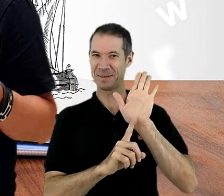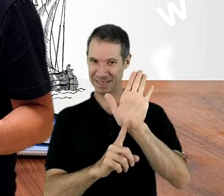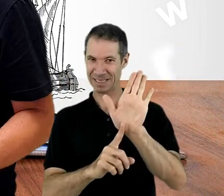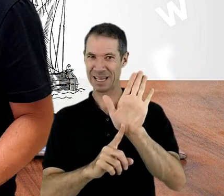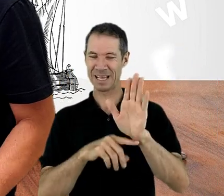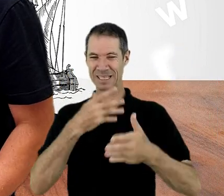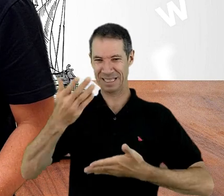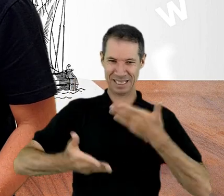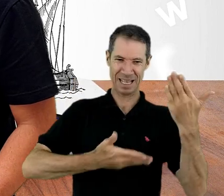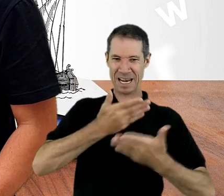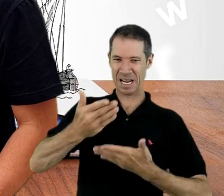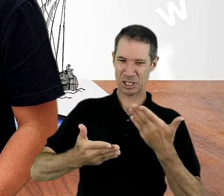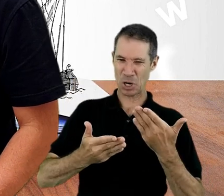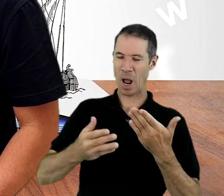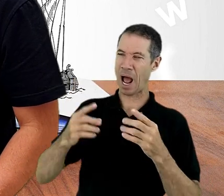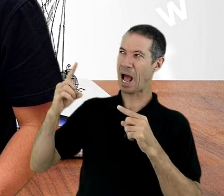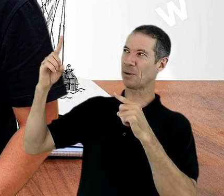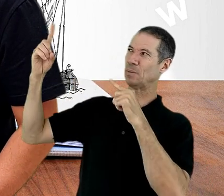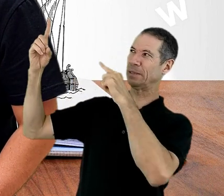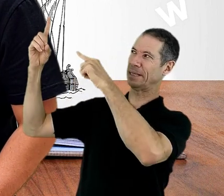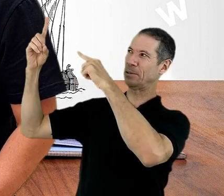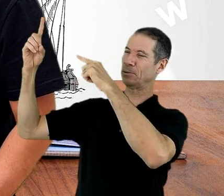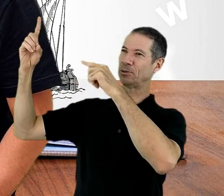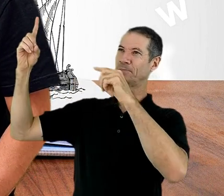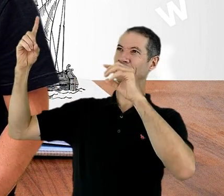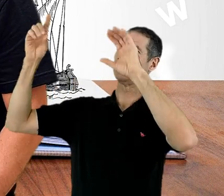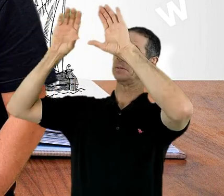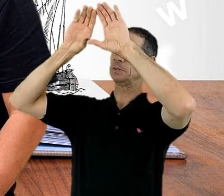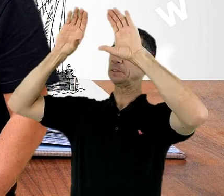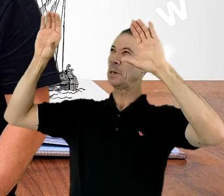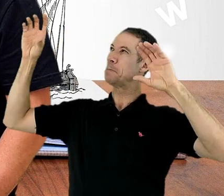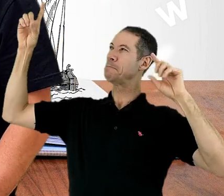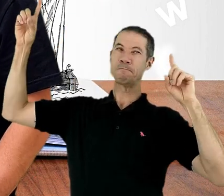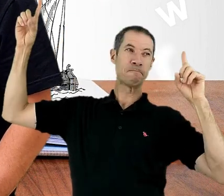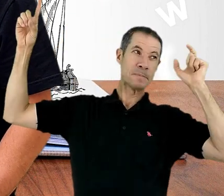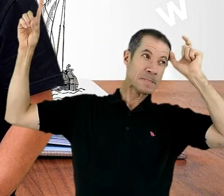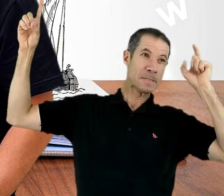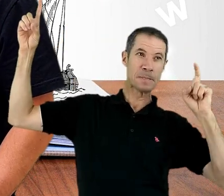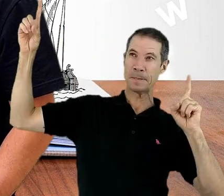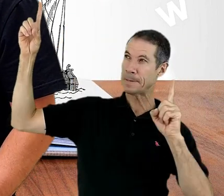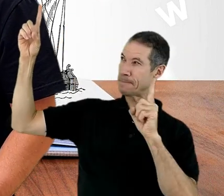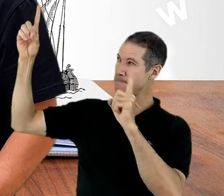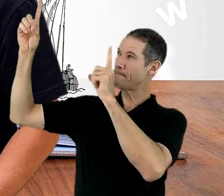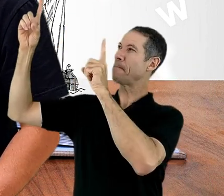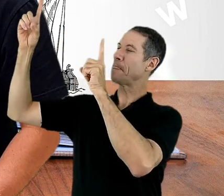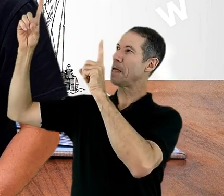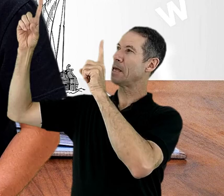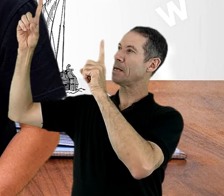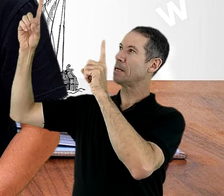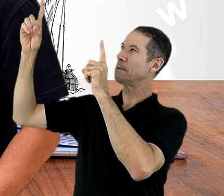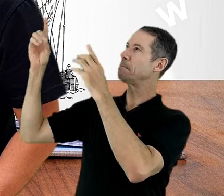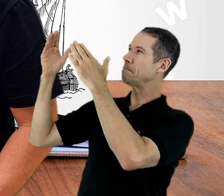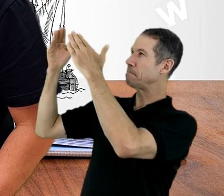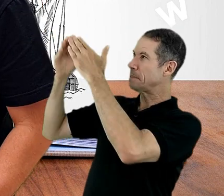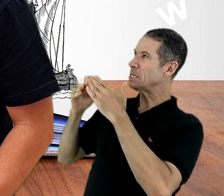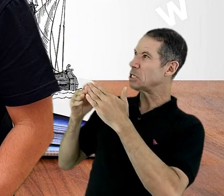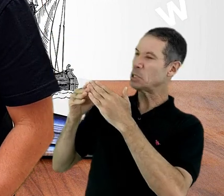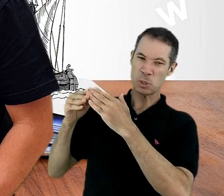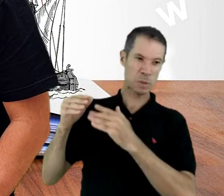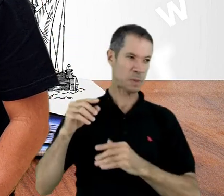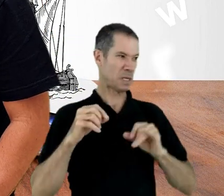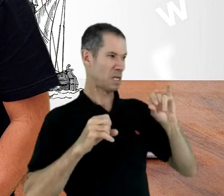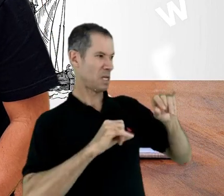interagiu com Deus naquele triste episódio em que Satanás pediu a cabeça de Jó.